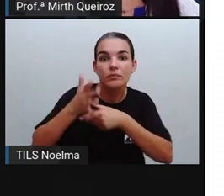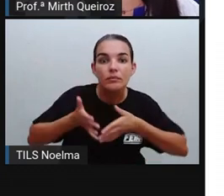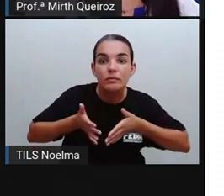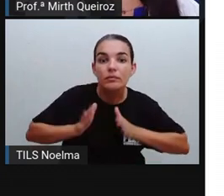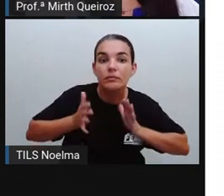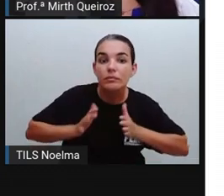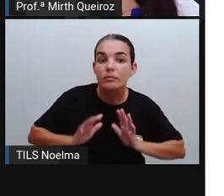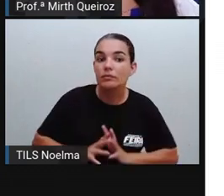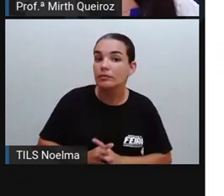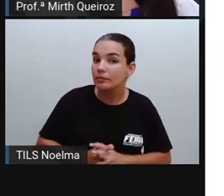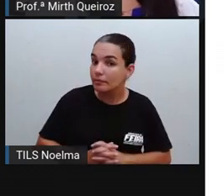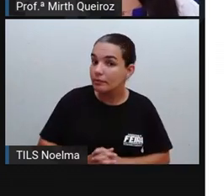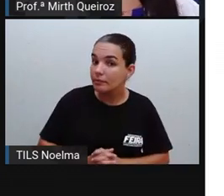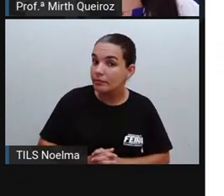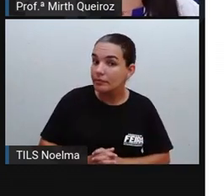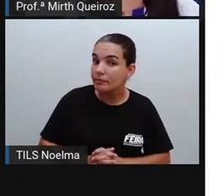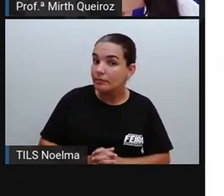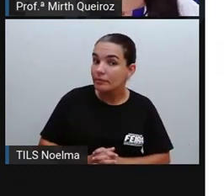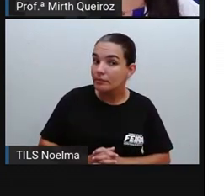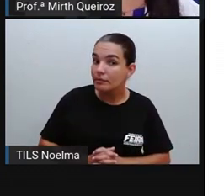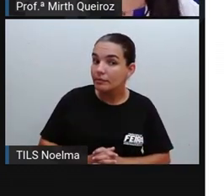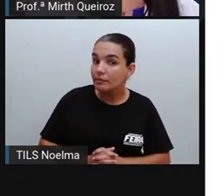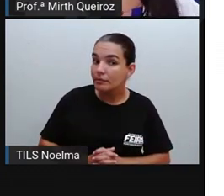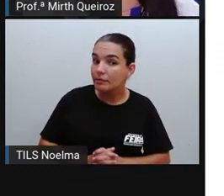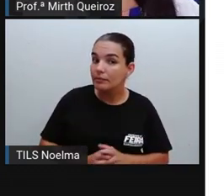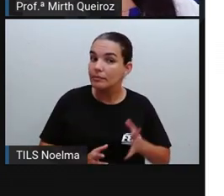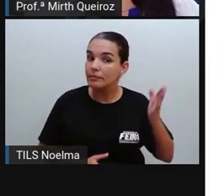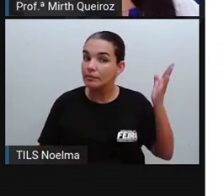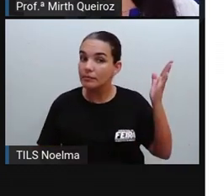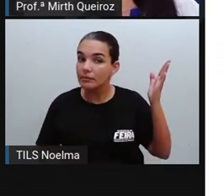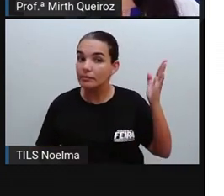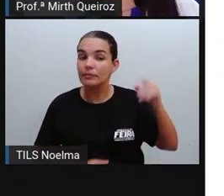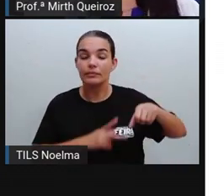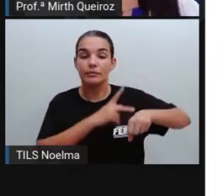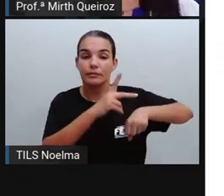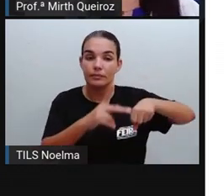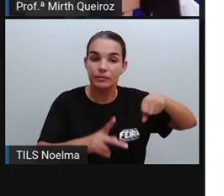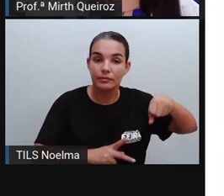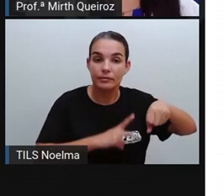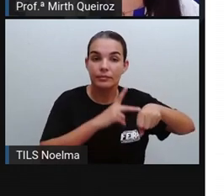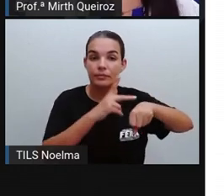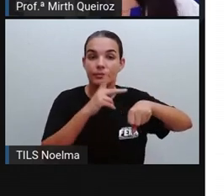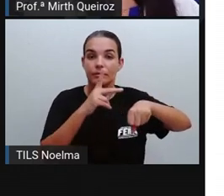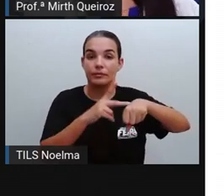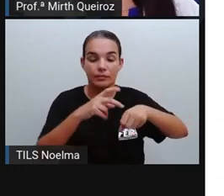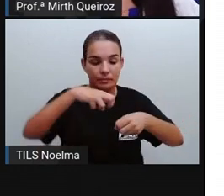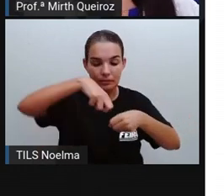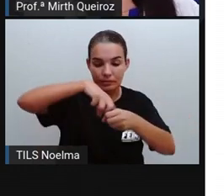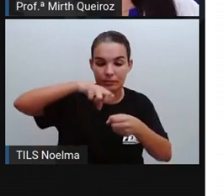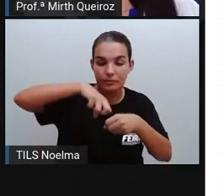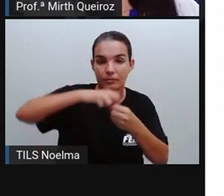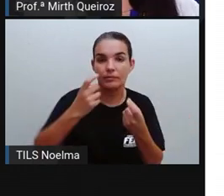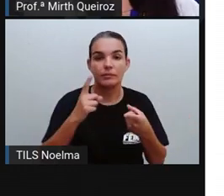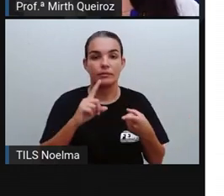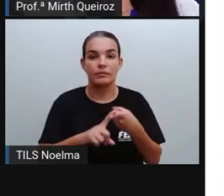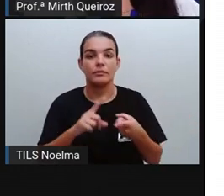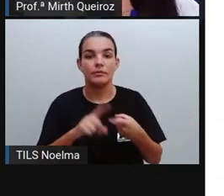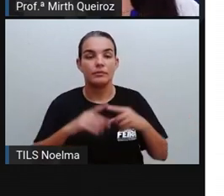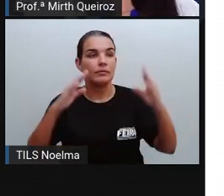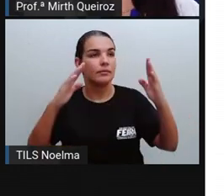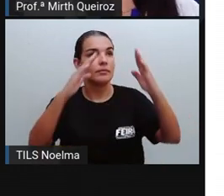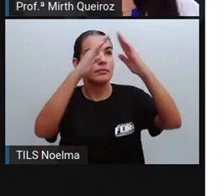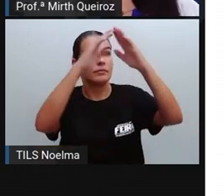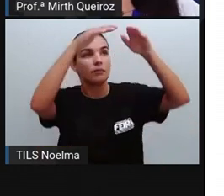esse inseto, que é o Aedes aegypti, transmissor da DEM. Pneus, as latas e garrafas, os vasos, a calha